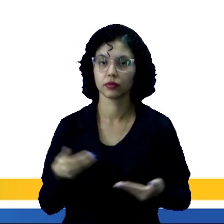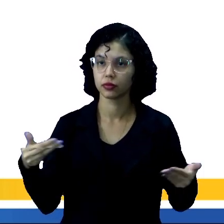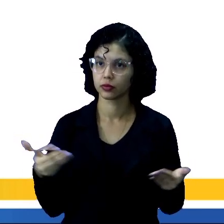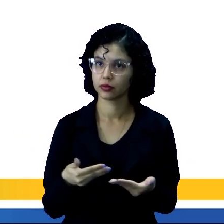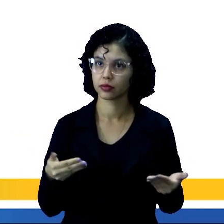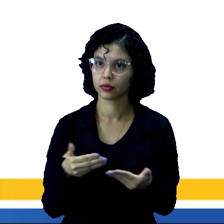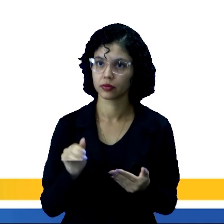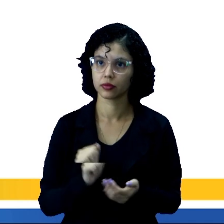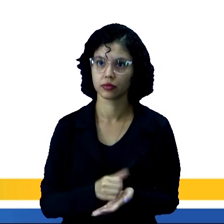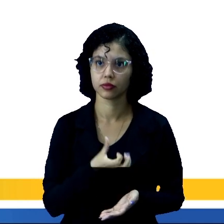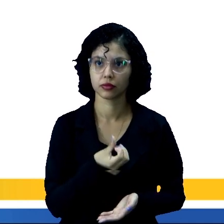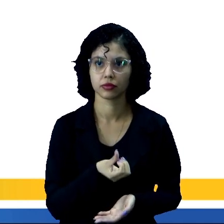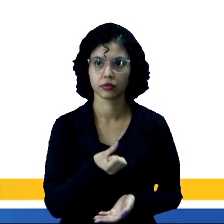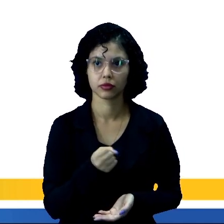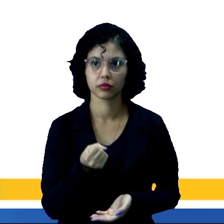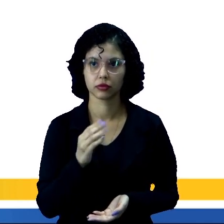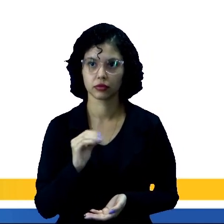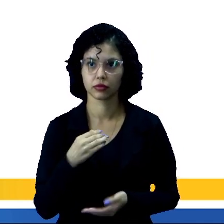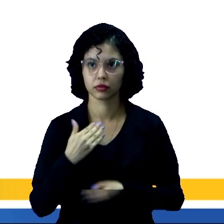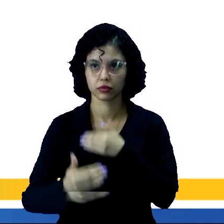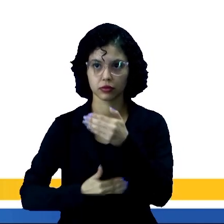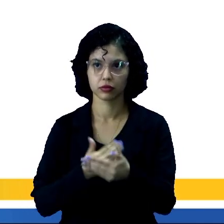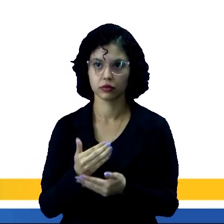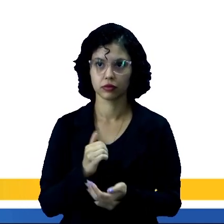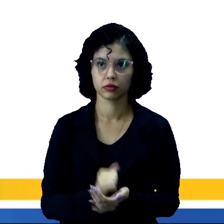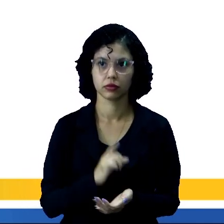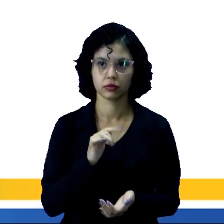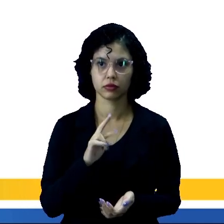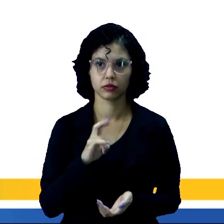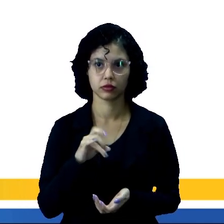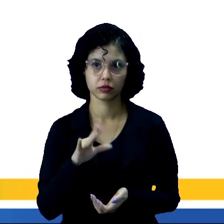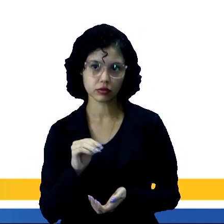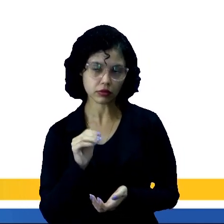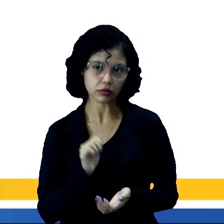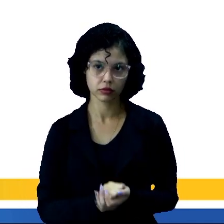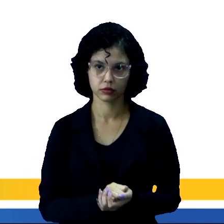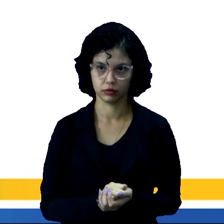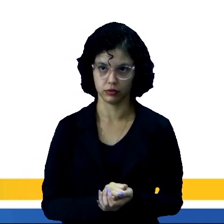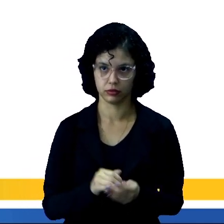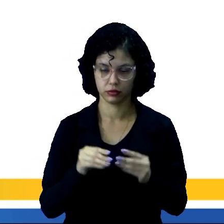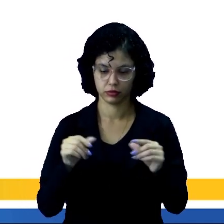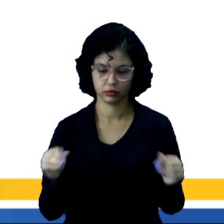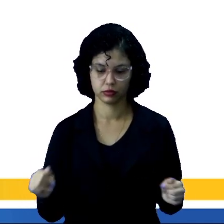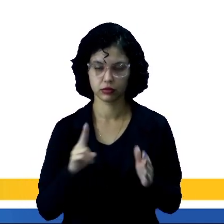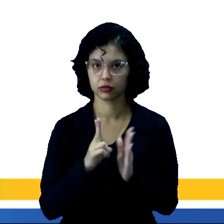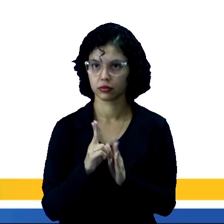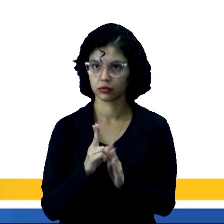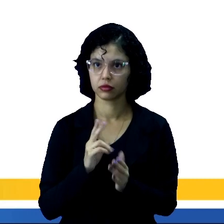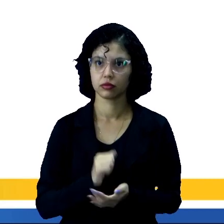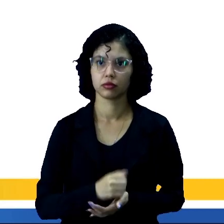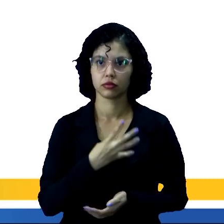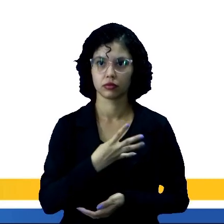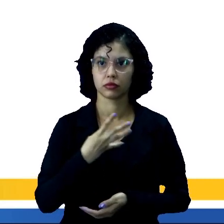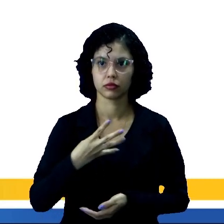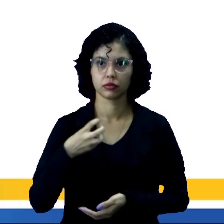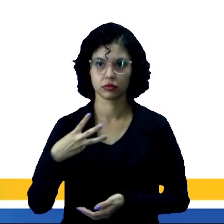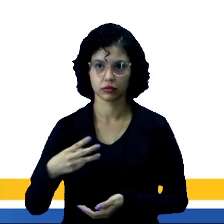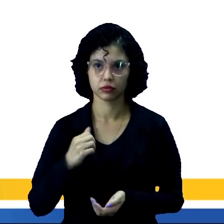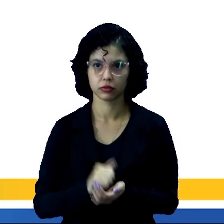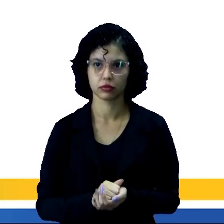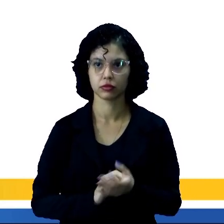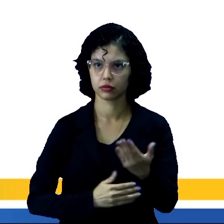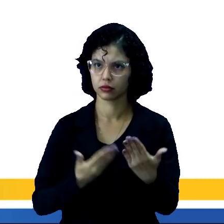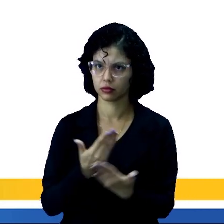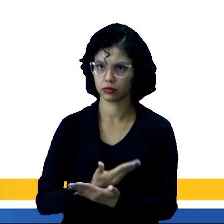constam cerca de 680 processos demarcatórios de terras indígenas, onde 443